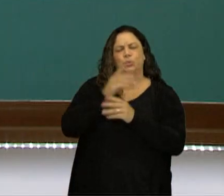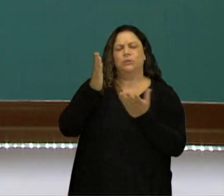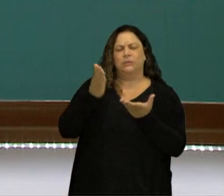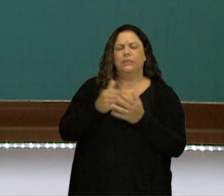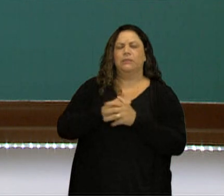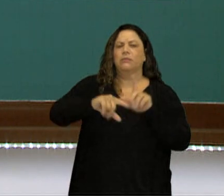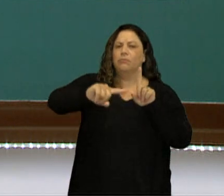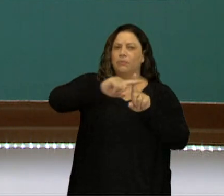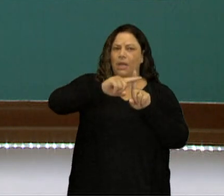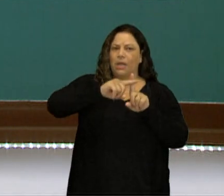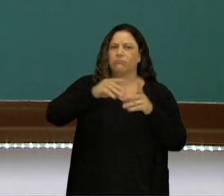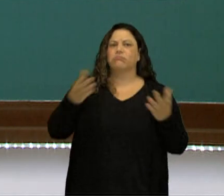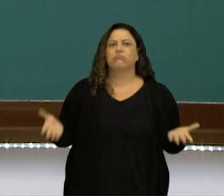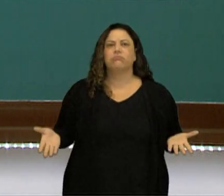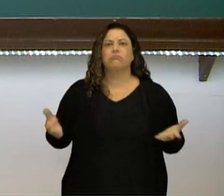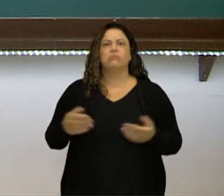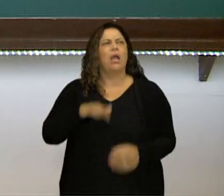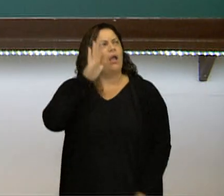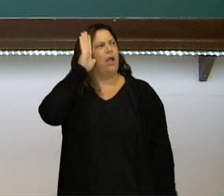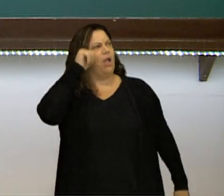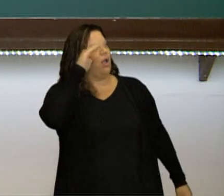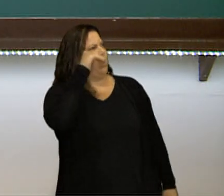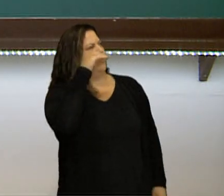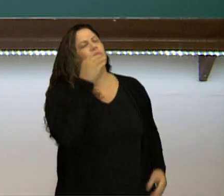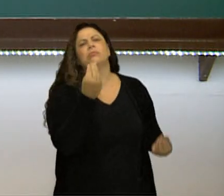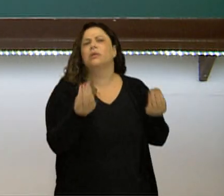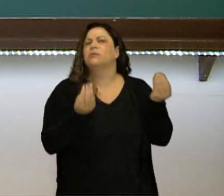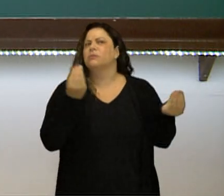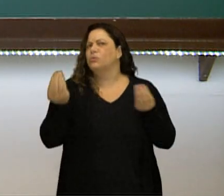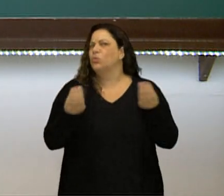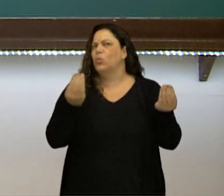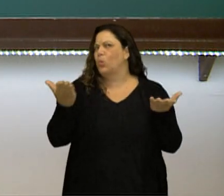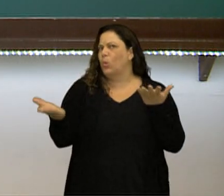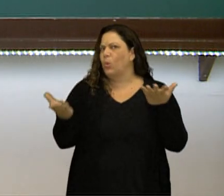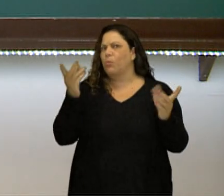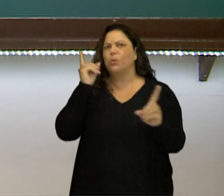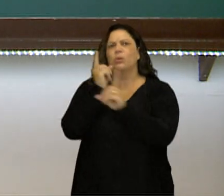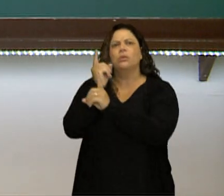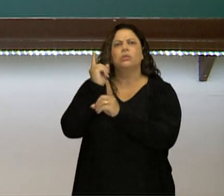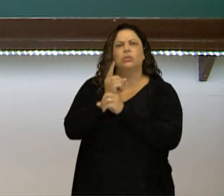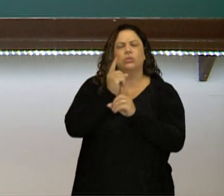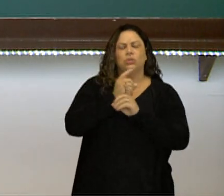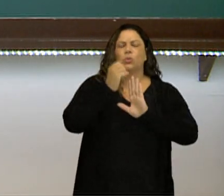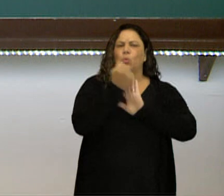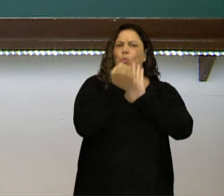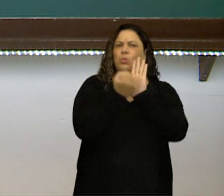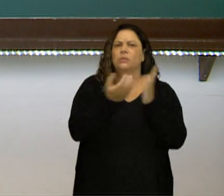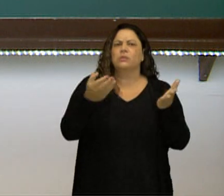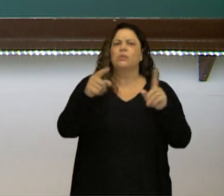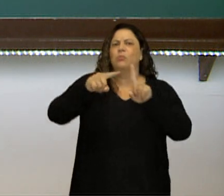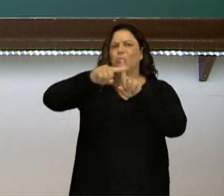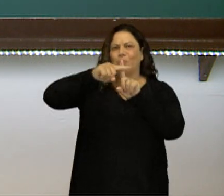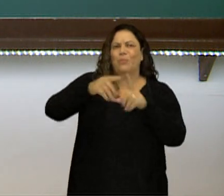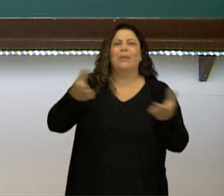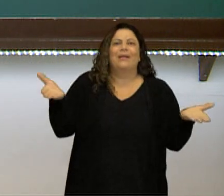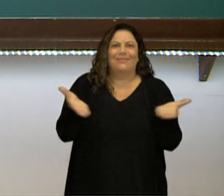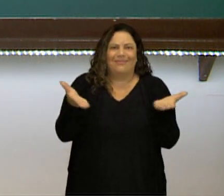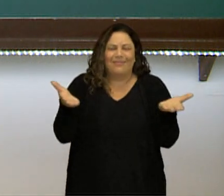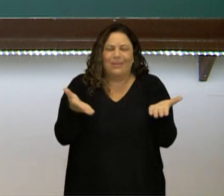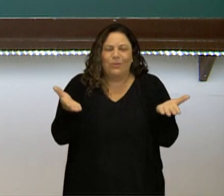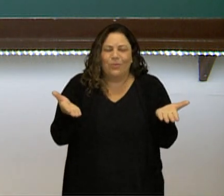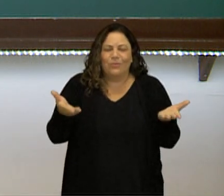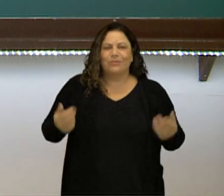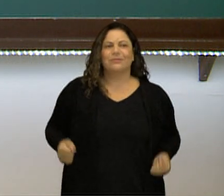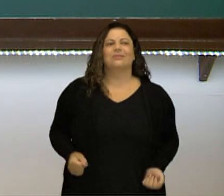adição. Puxa, professor, aqui curiosidade, mas e como é que a gente chegou no símbolo de mais como é hoje, né? Que é uma cruz assim.